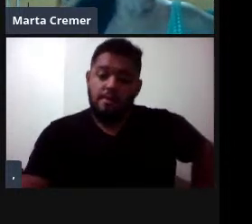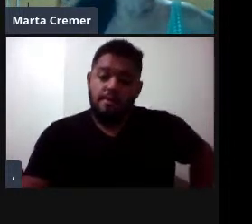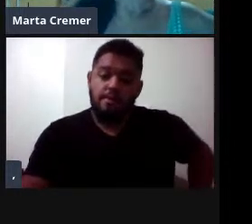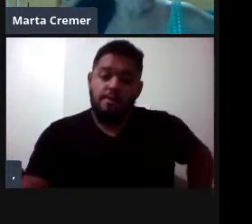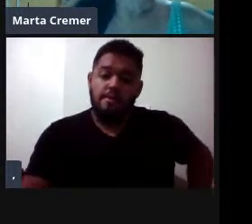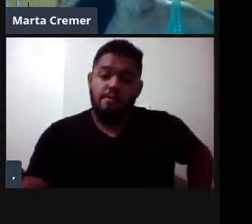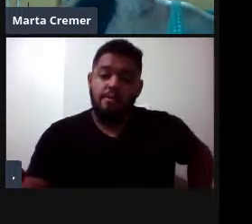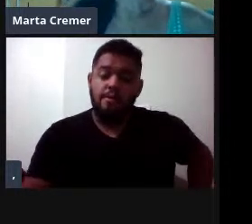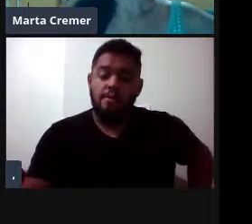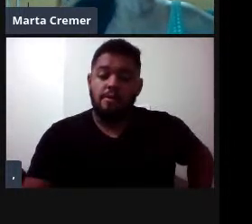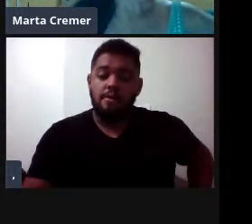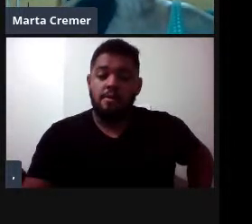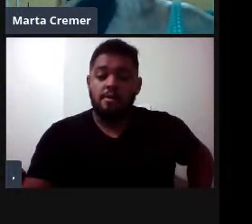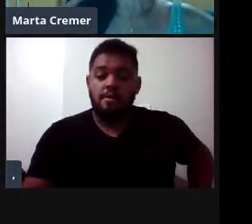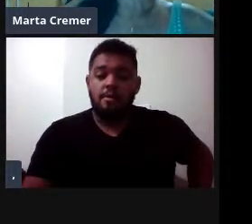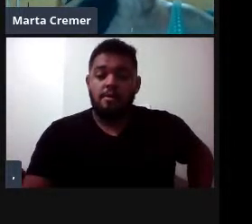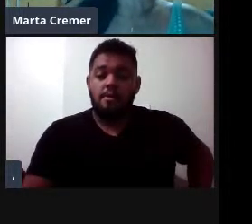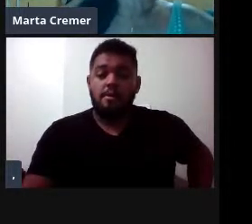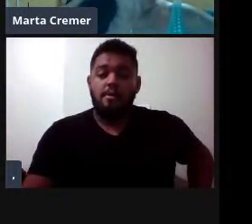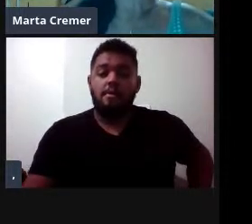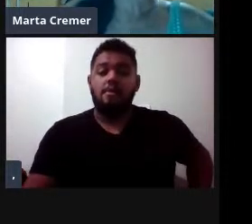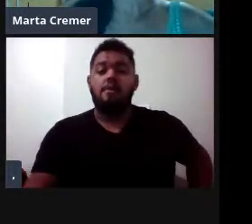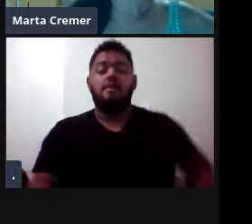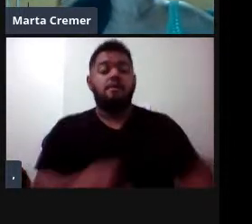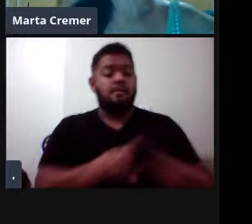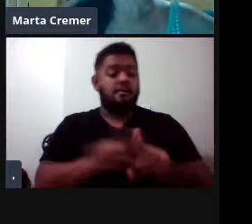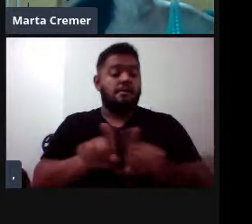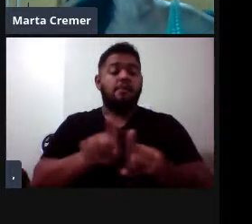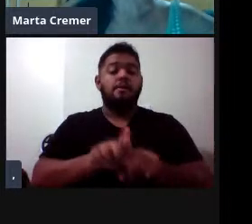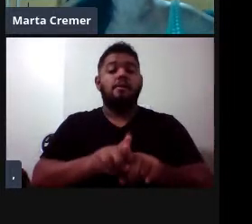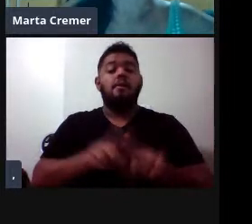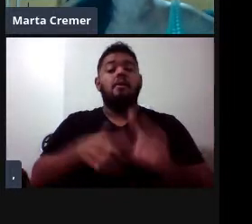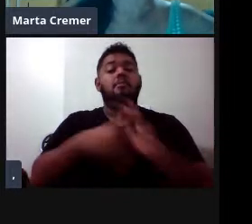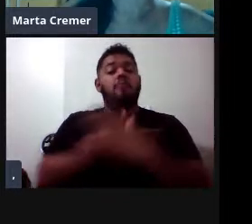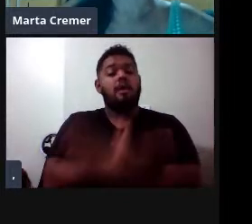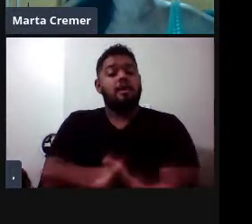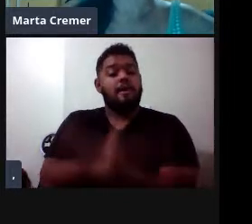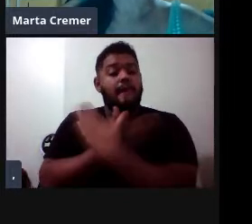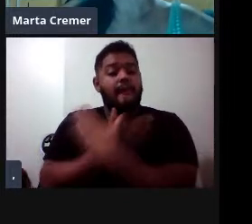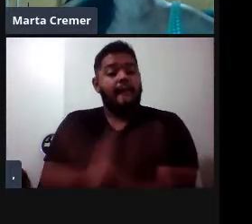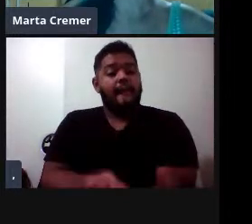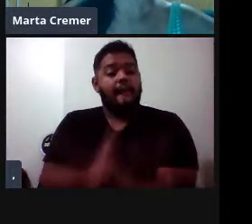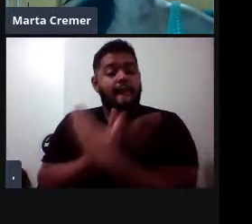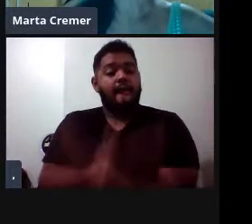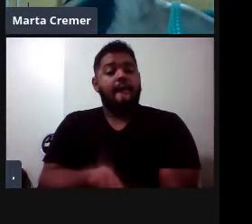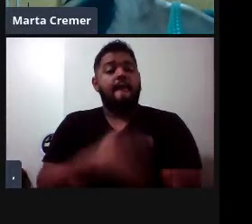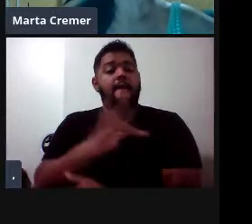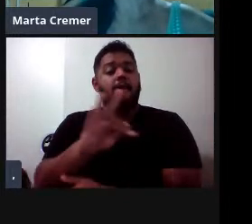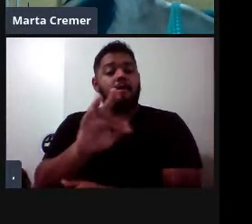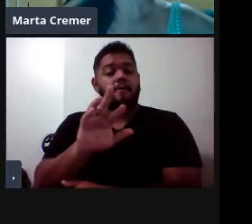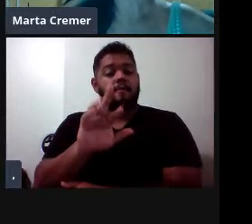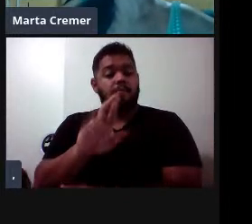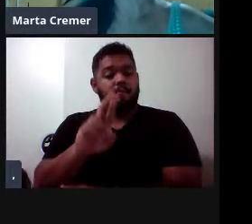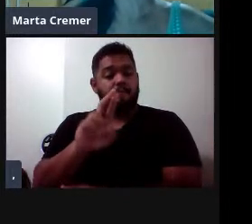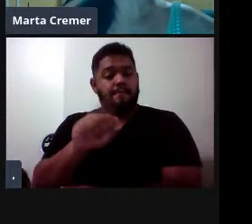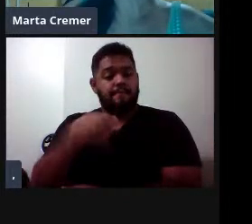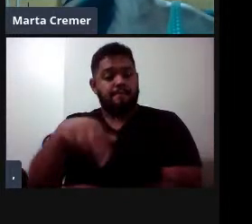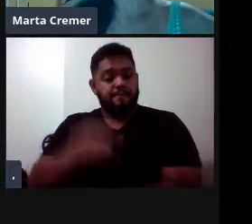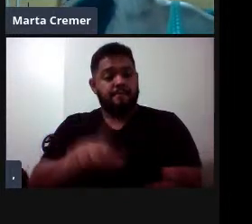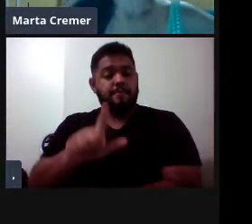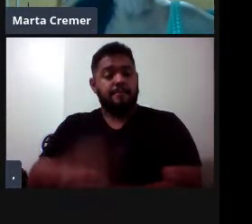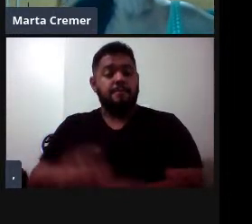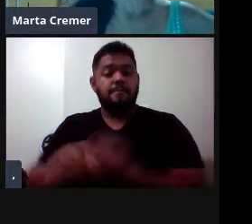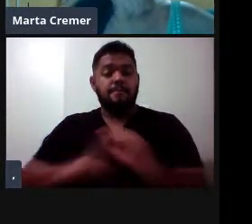De maneira geral, a distribuição das baleias francas é bem, elas são bem cosmopolitas, né, desculpem, é bem cosmopolita, elas se